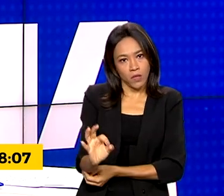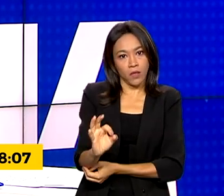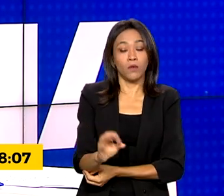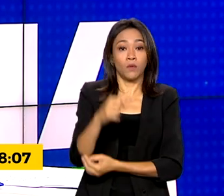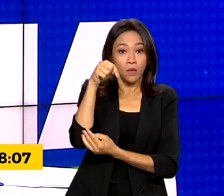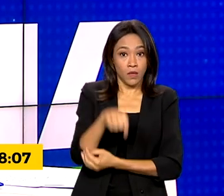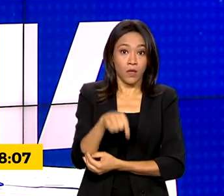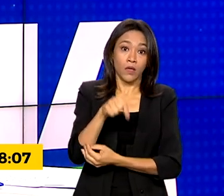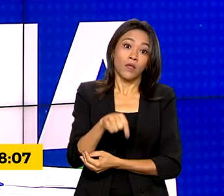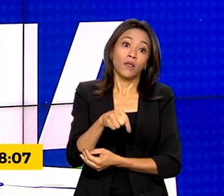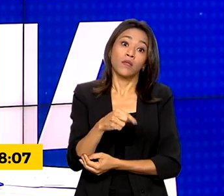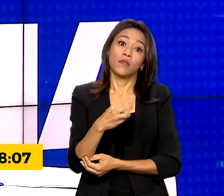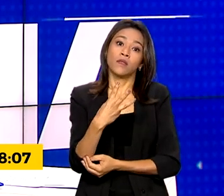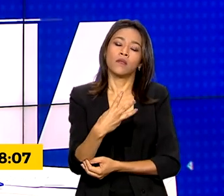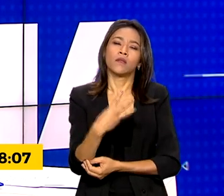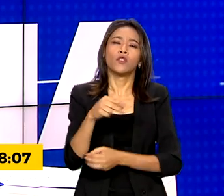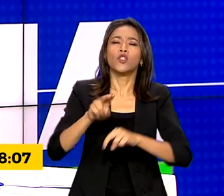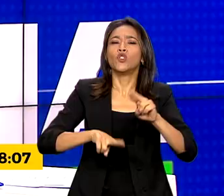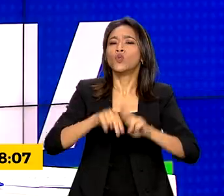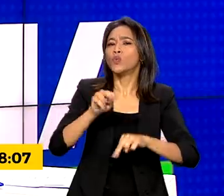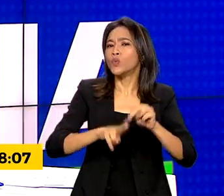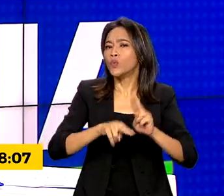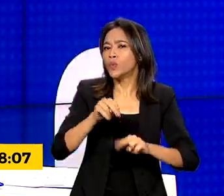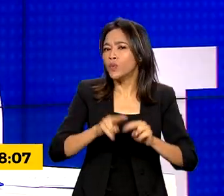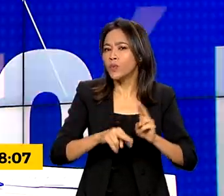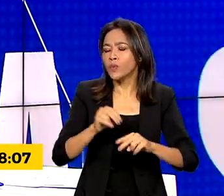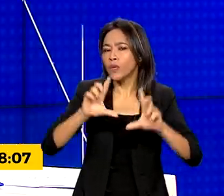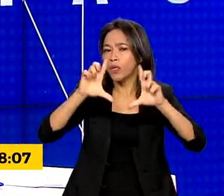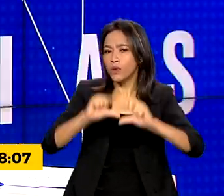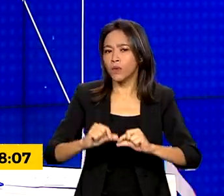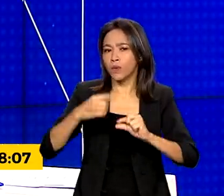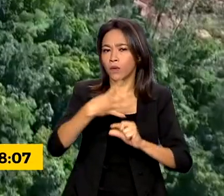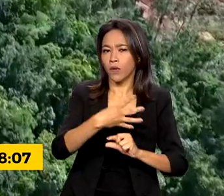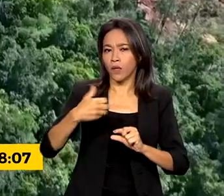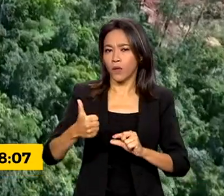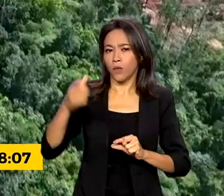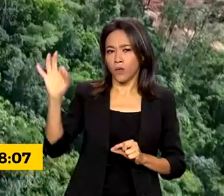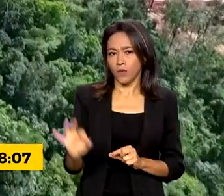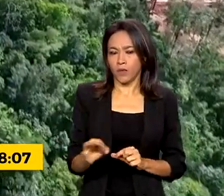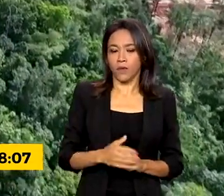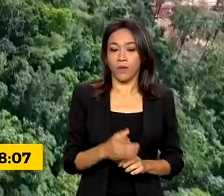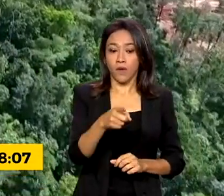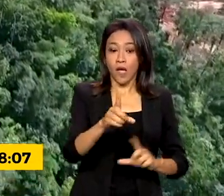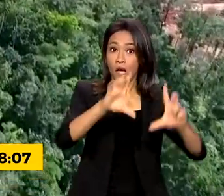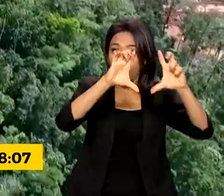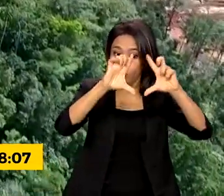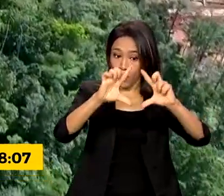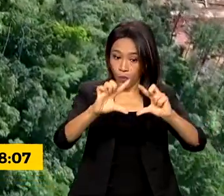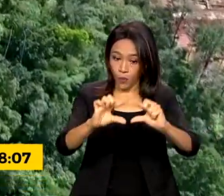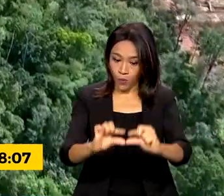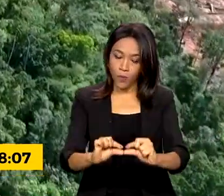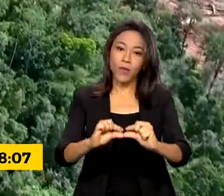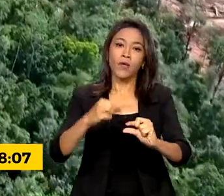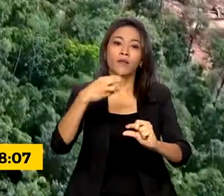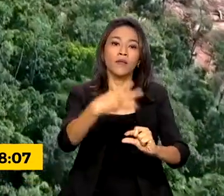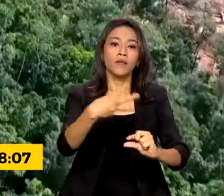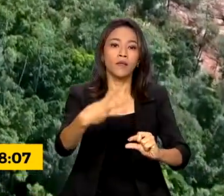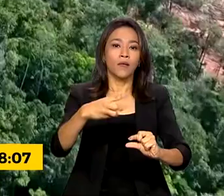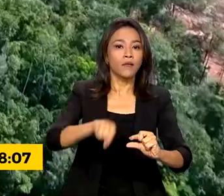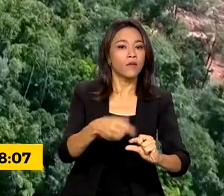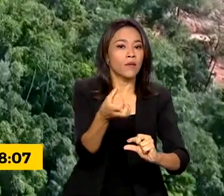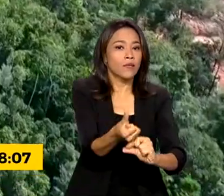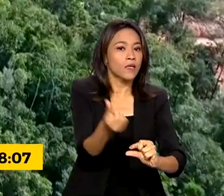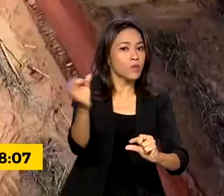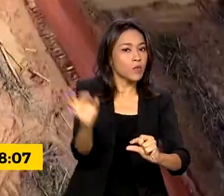ano. No mês de junho, a queda chegou a 41%. A queda foi de 33,6